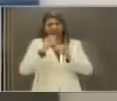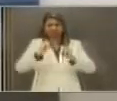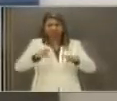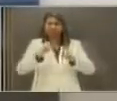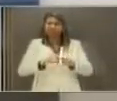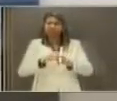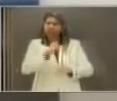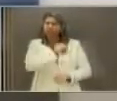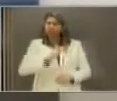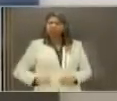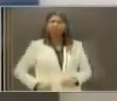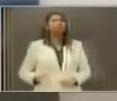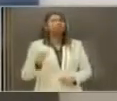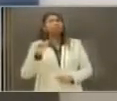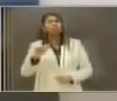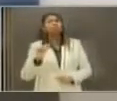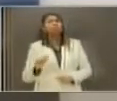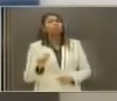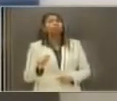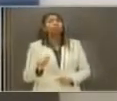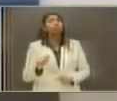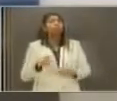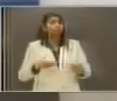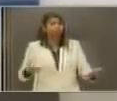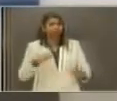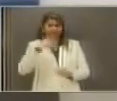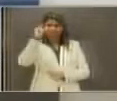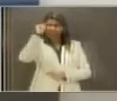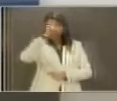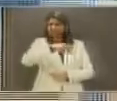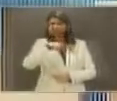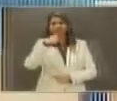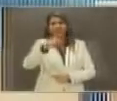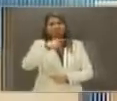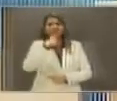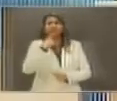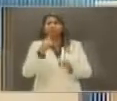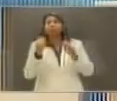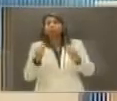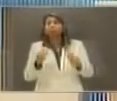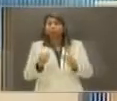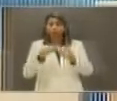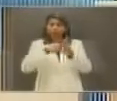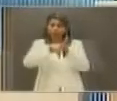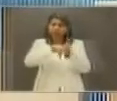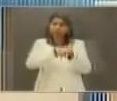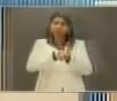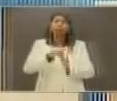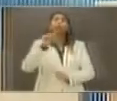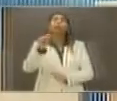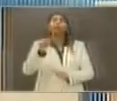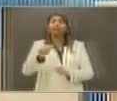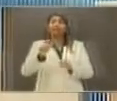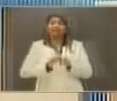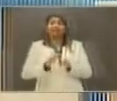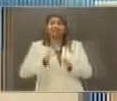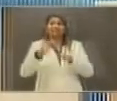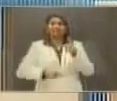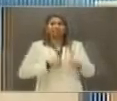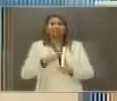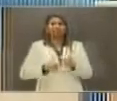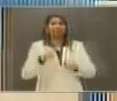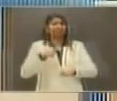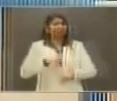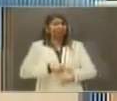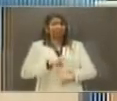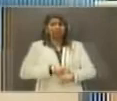efetivamente, pelo que a gente sabe, é difícil fazer isso. Essa minha pergunta é, concretamente, o que é que o senhor vai fazer para poder cumprir... Ok, terminado o